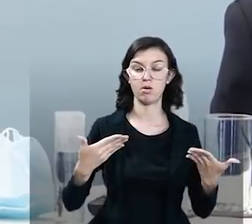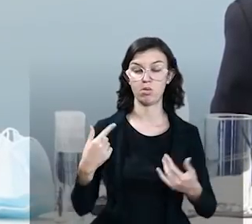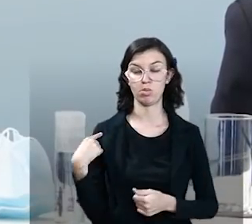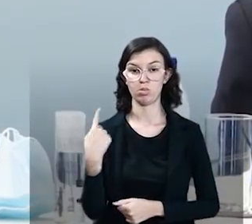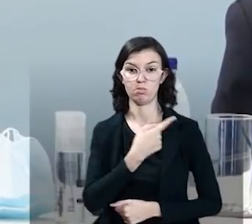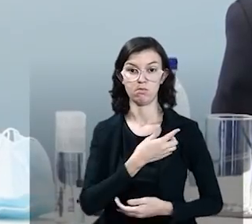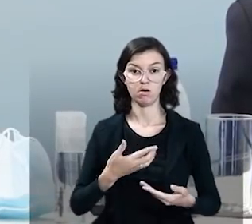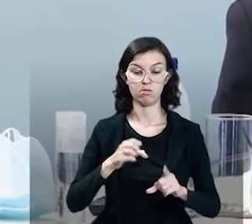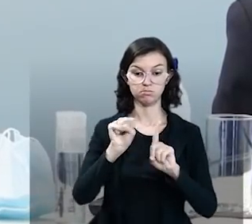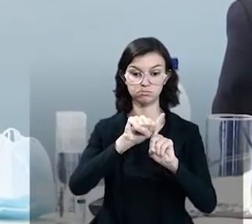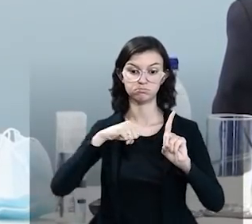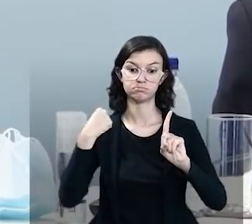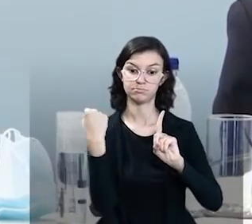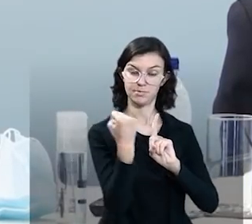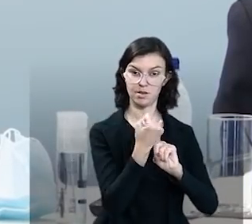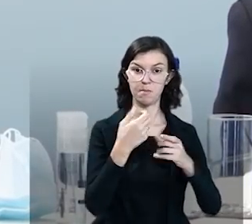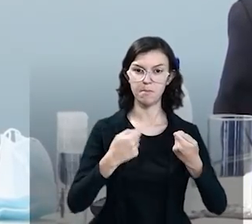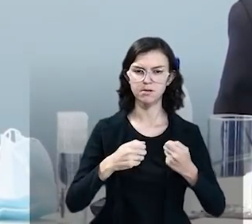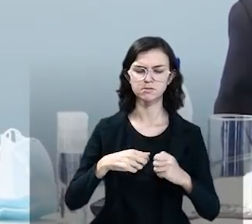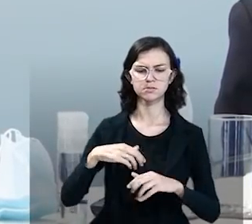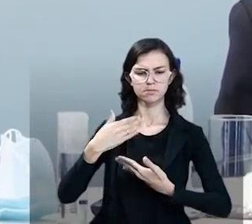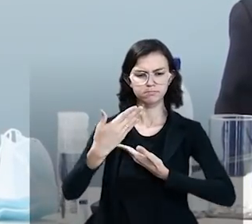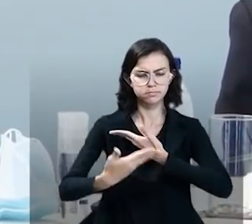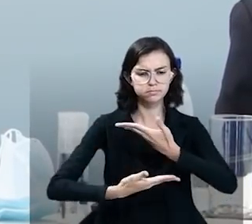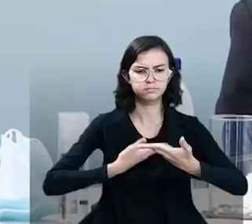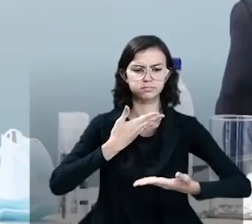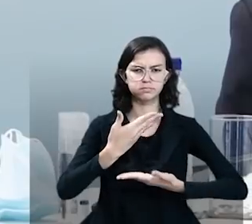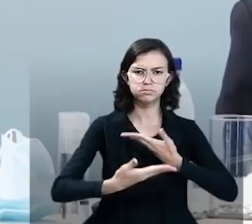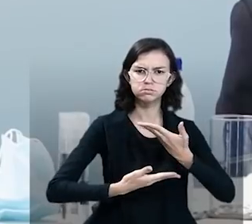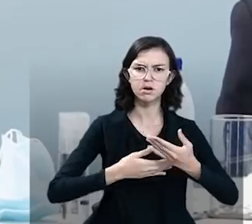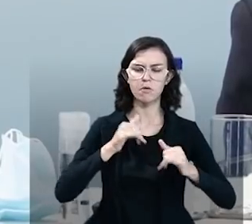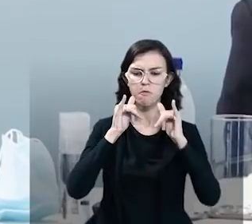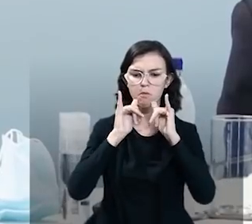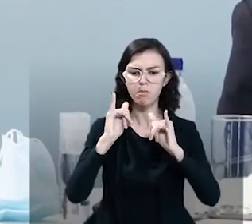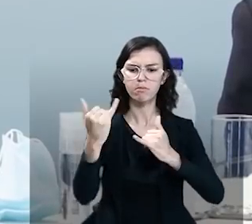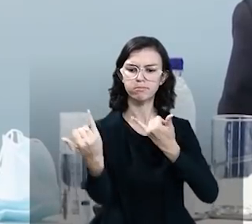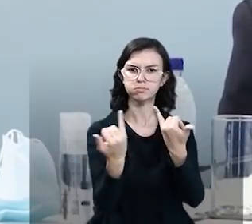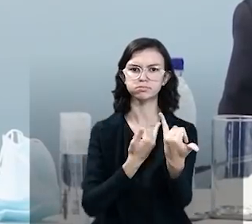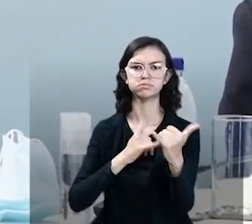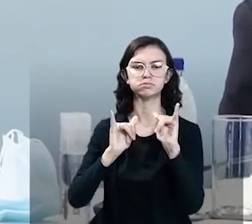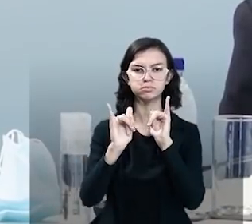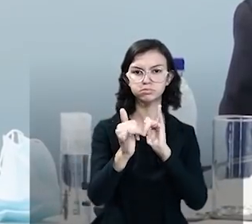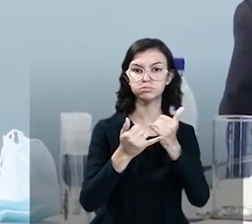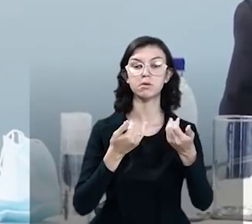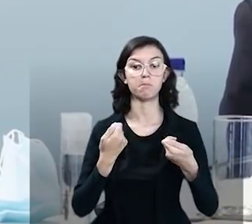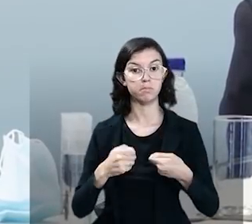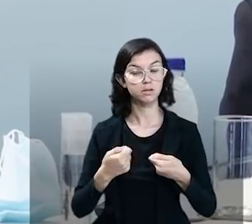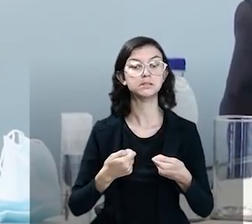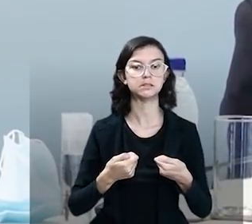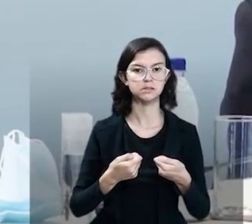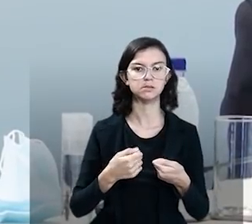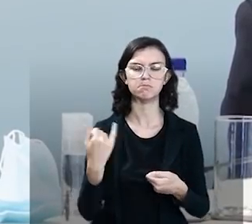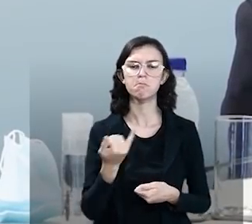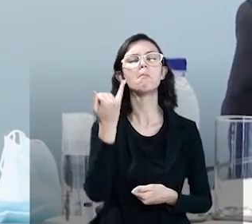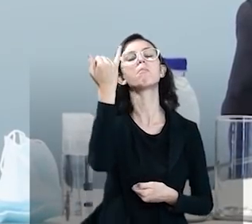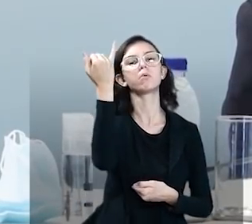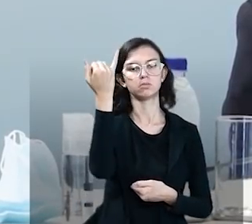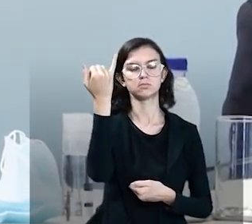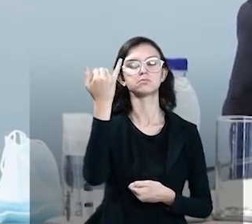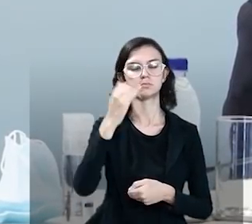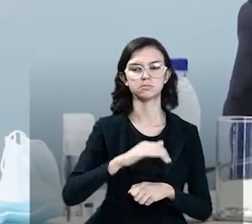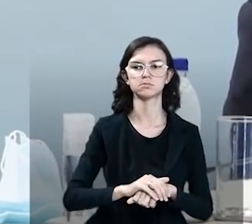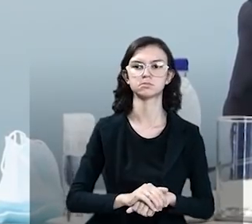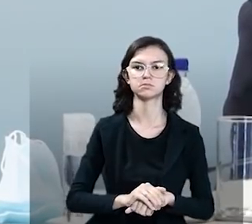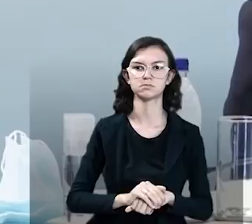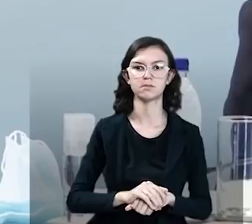sociedade em que a conectividade, a troca de informações, são conceitos que já